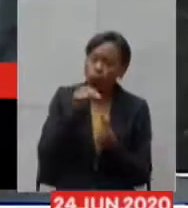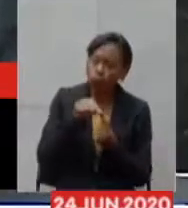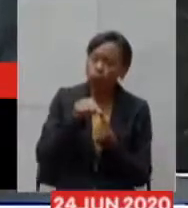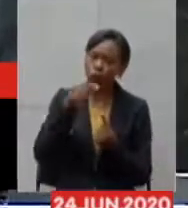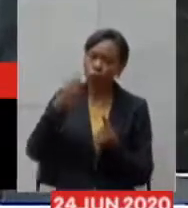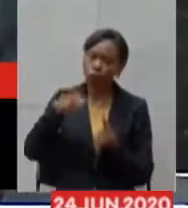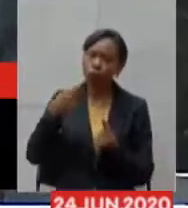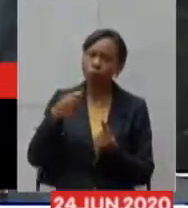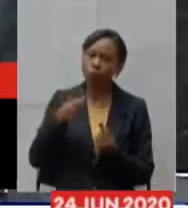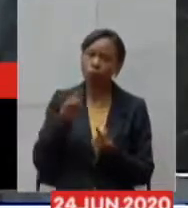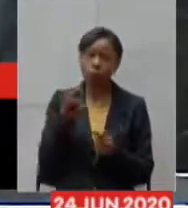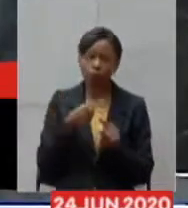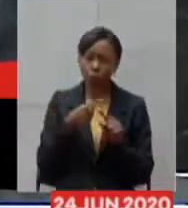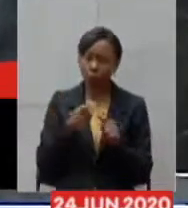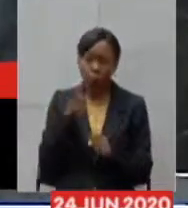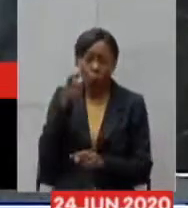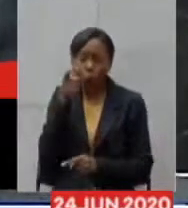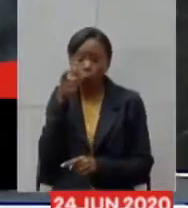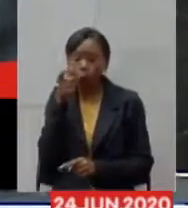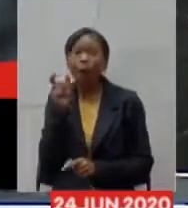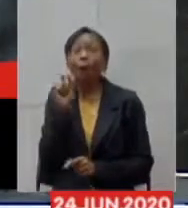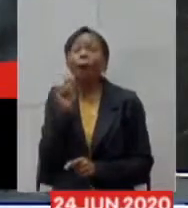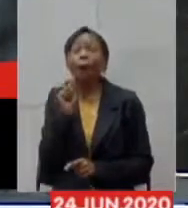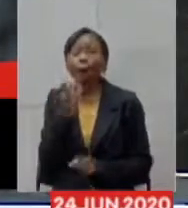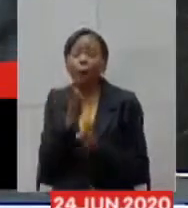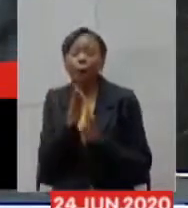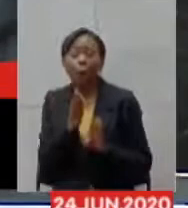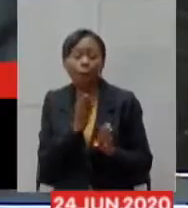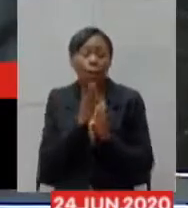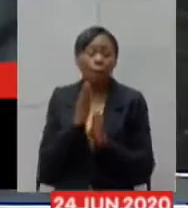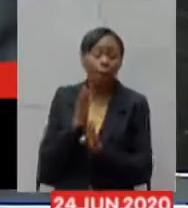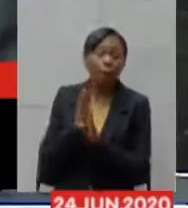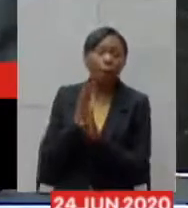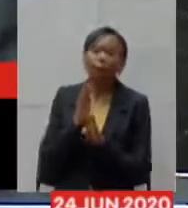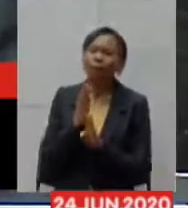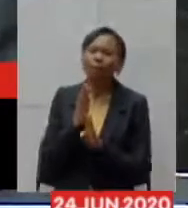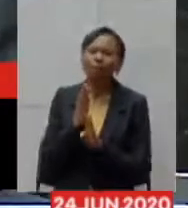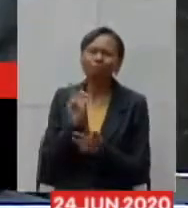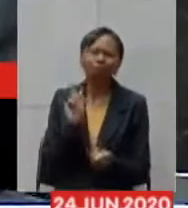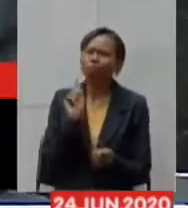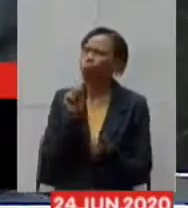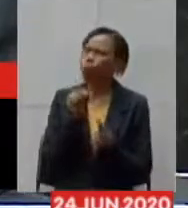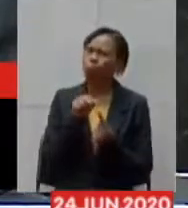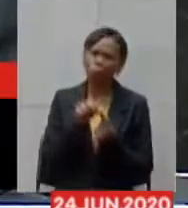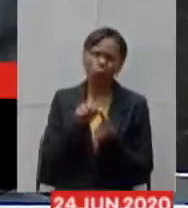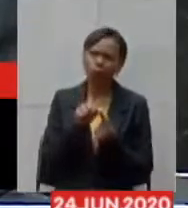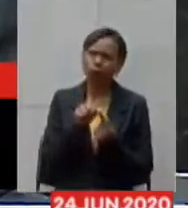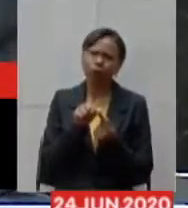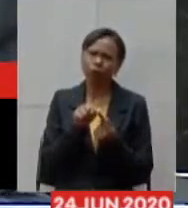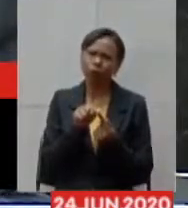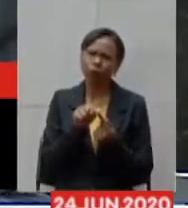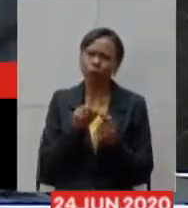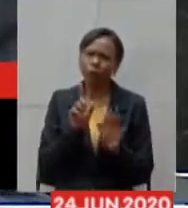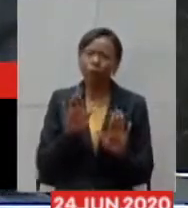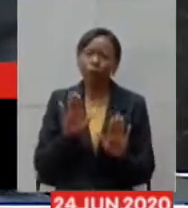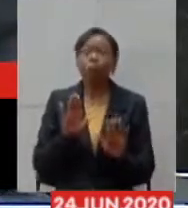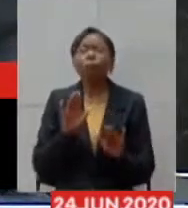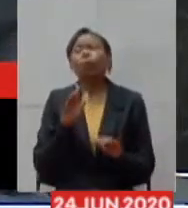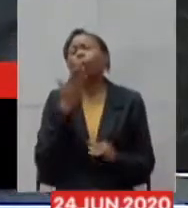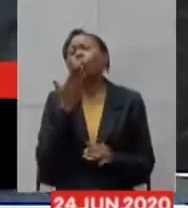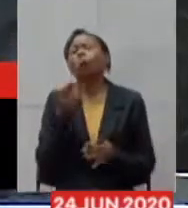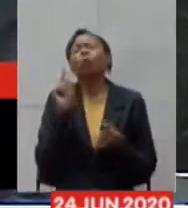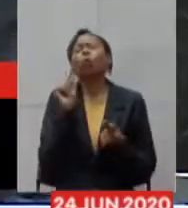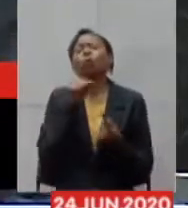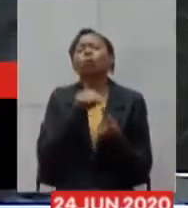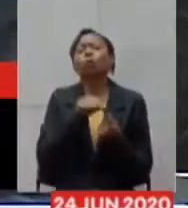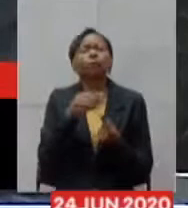não traz benefícios seria um gasto de dinheiro para uma doença autolimitada então qual que são os objetivos da